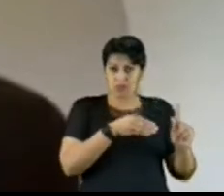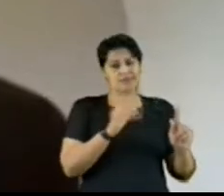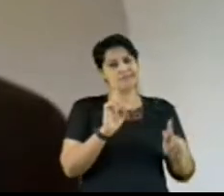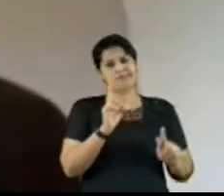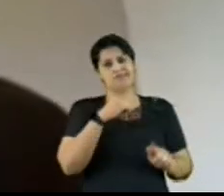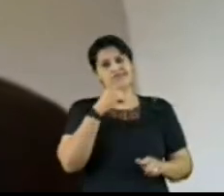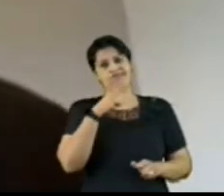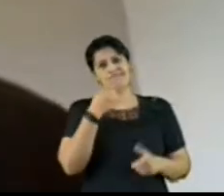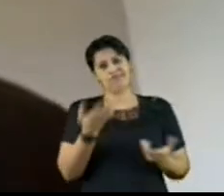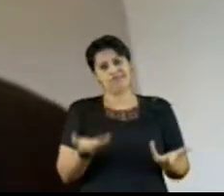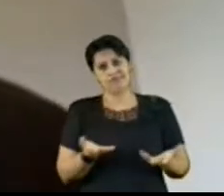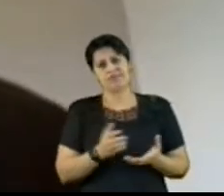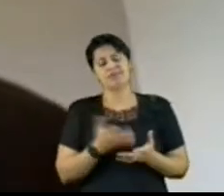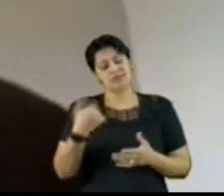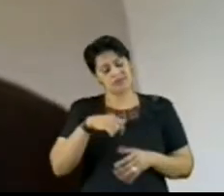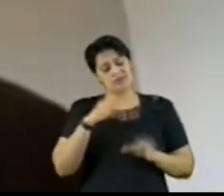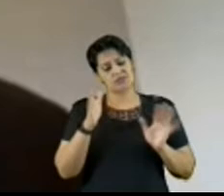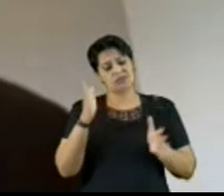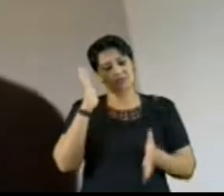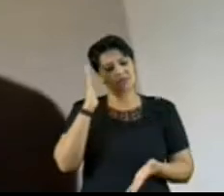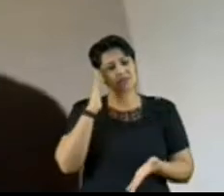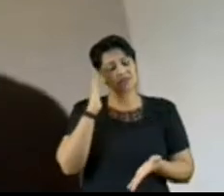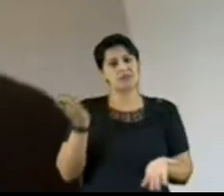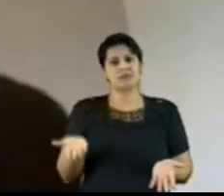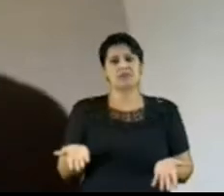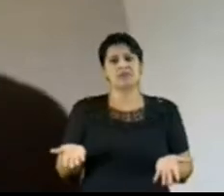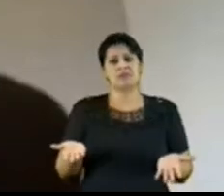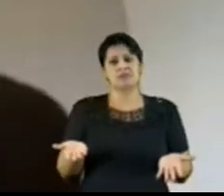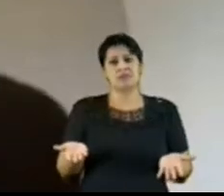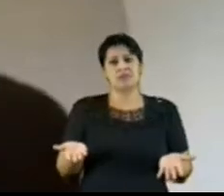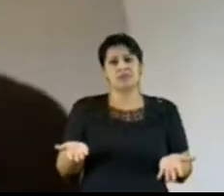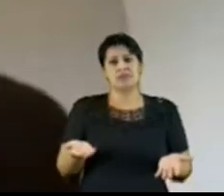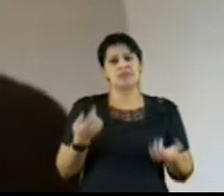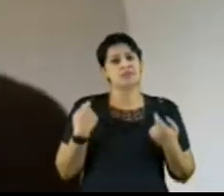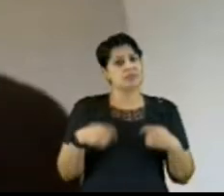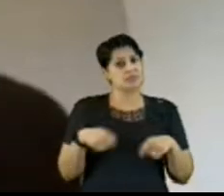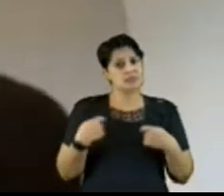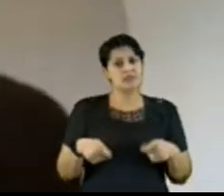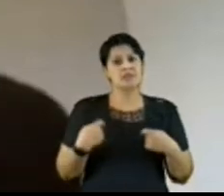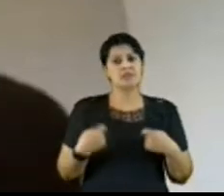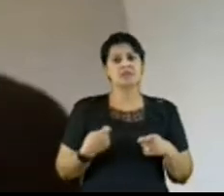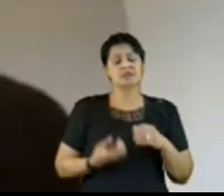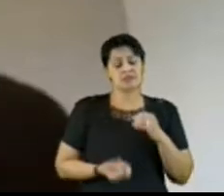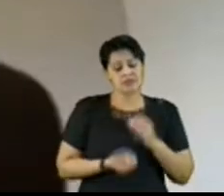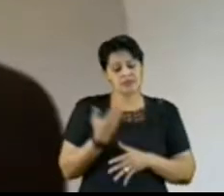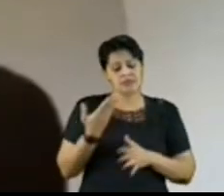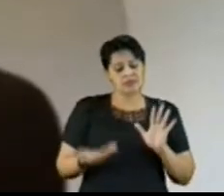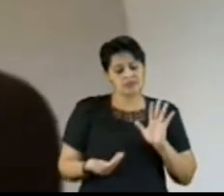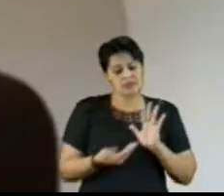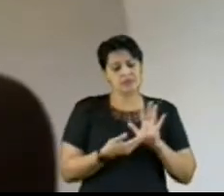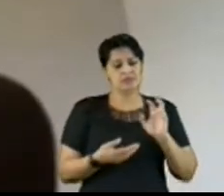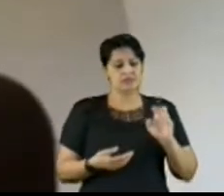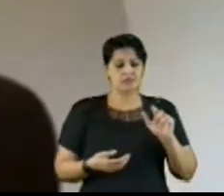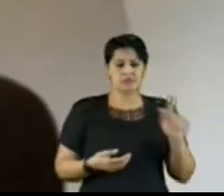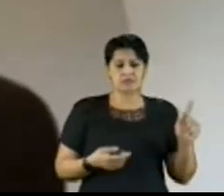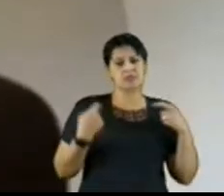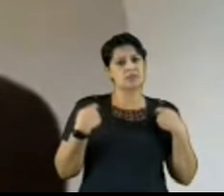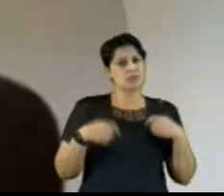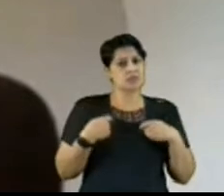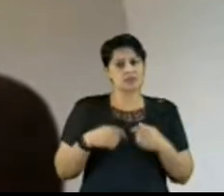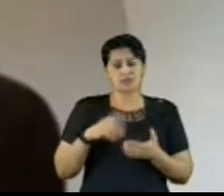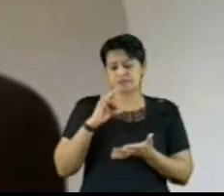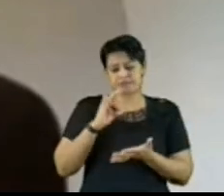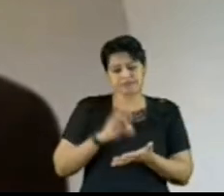Presidente. Isso é claro, desde que o processo seja, na minha opinião, modesta, conduzido de